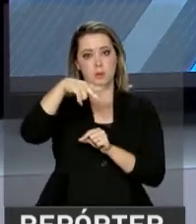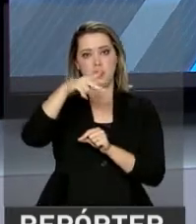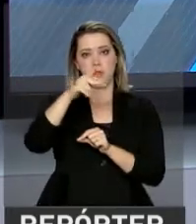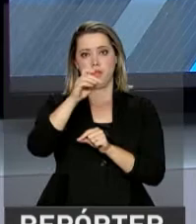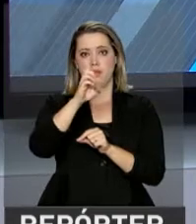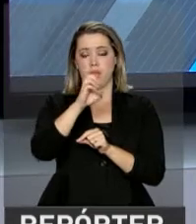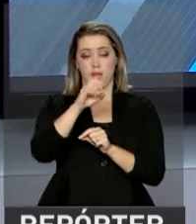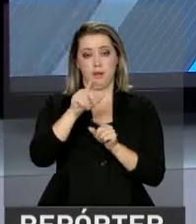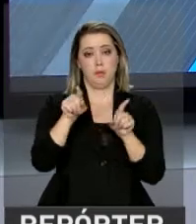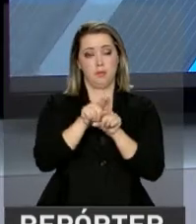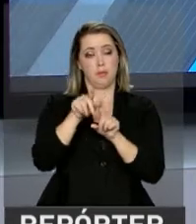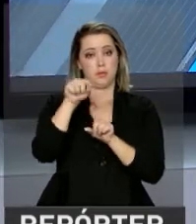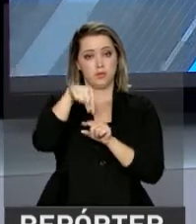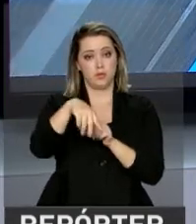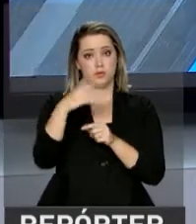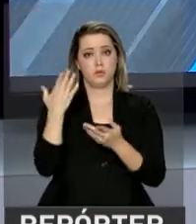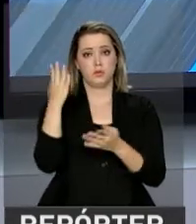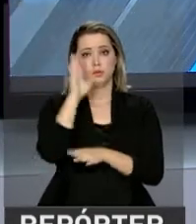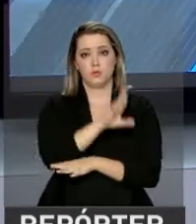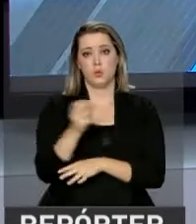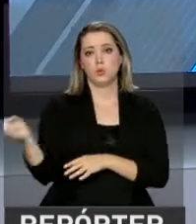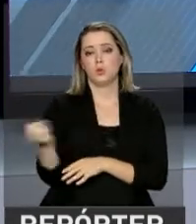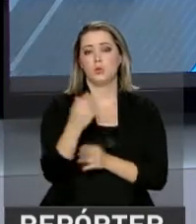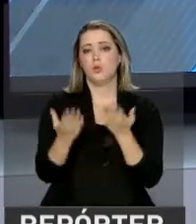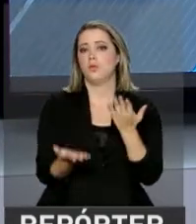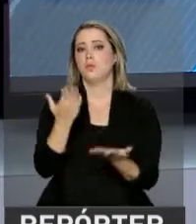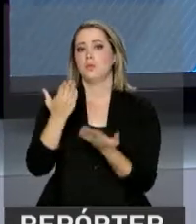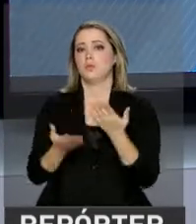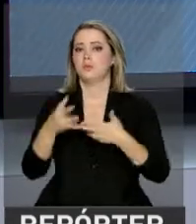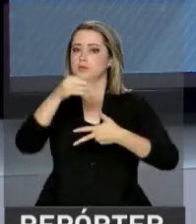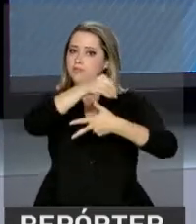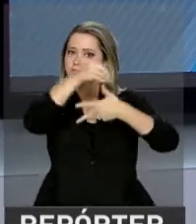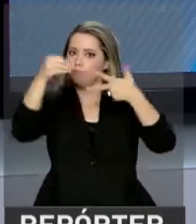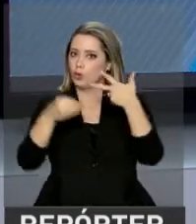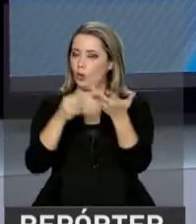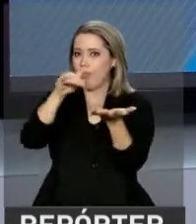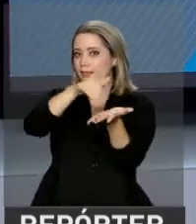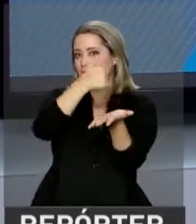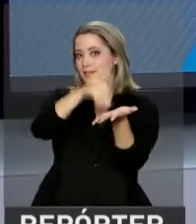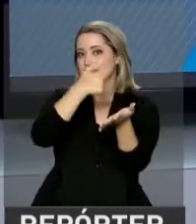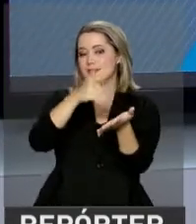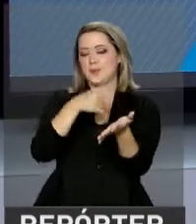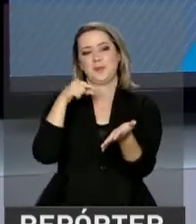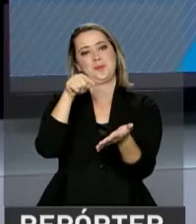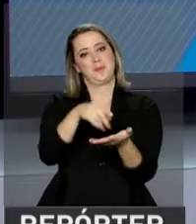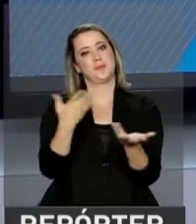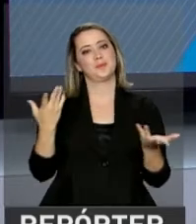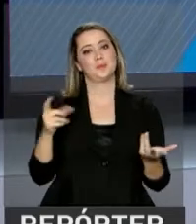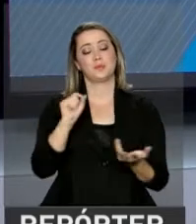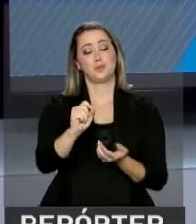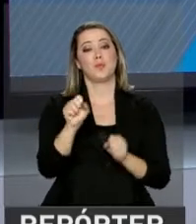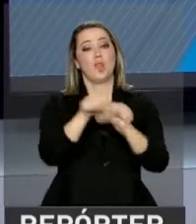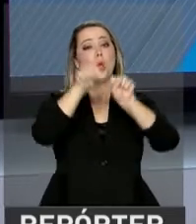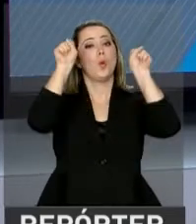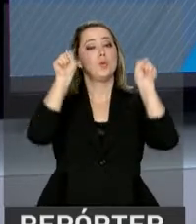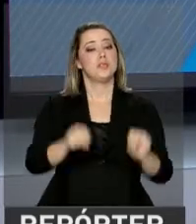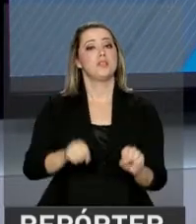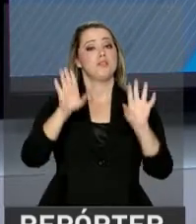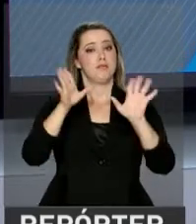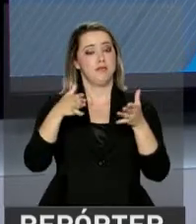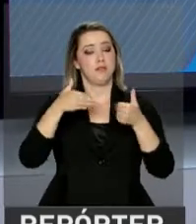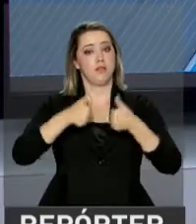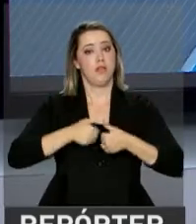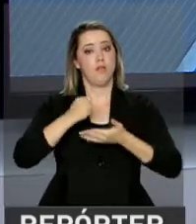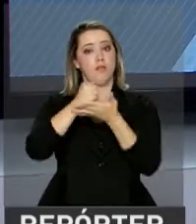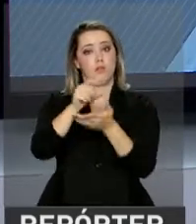nesta tarde um balanço, um novo balanço das inscrições do Exame Nacional do Ensino Médio, ENEM. O sistema está